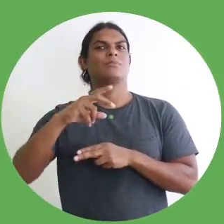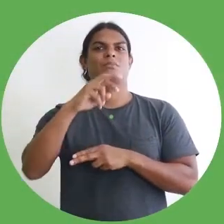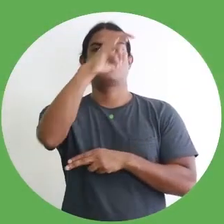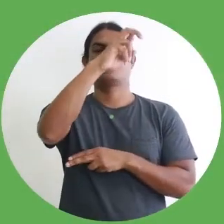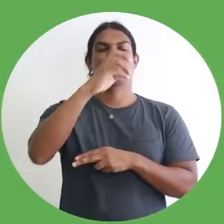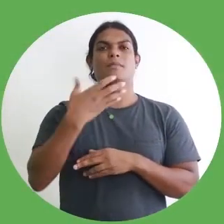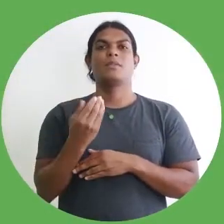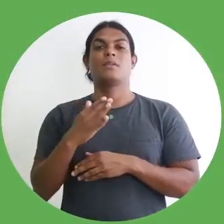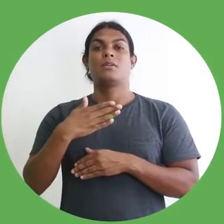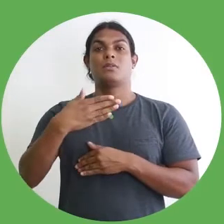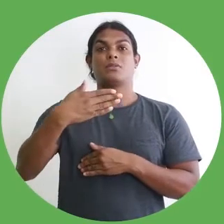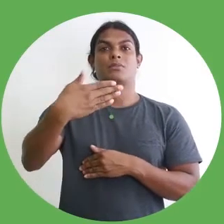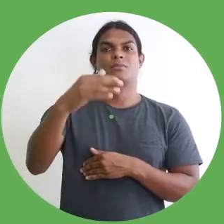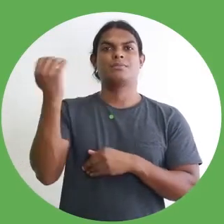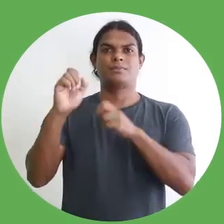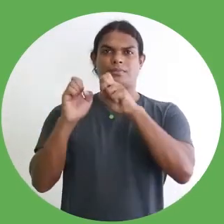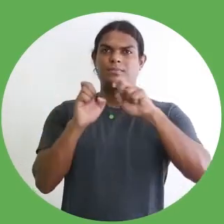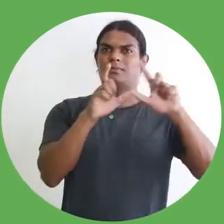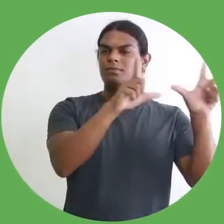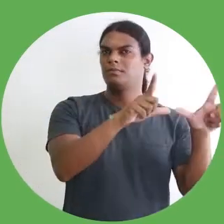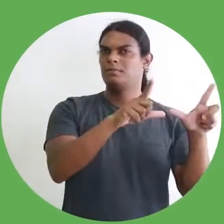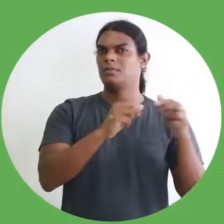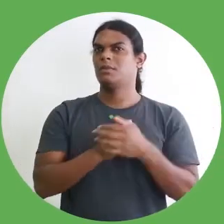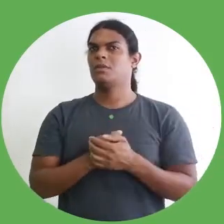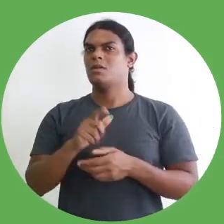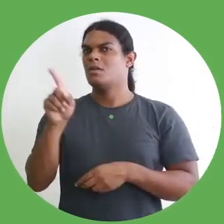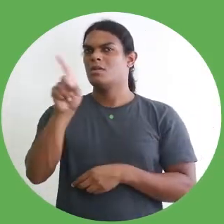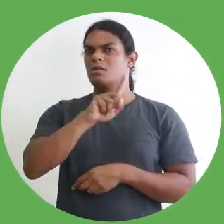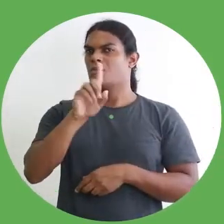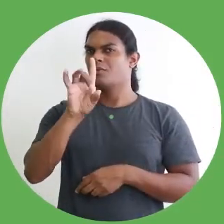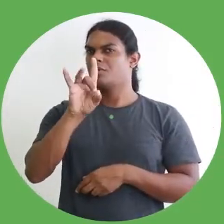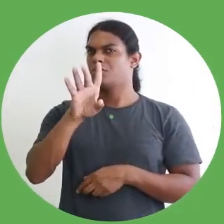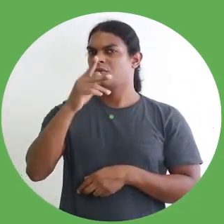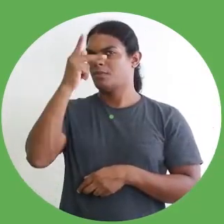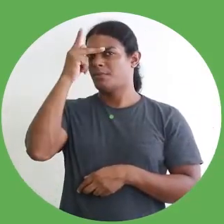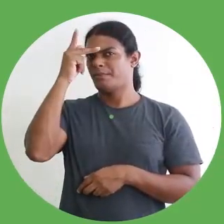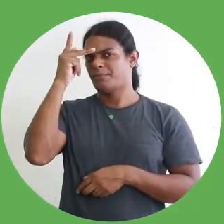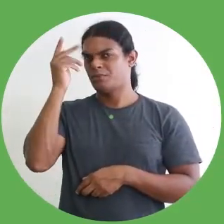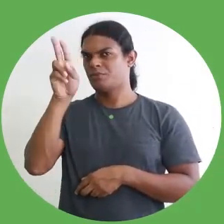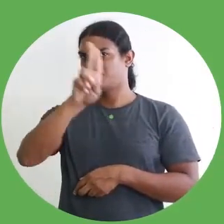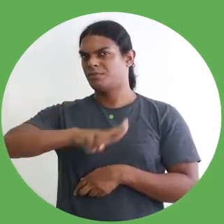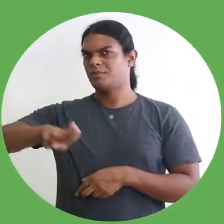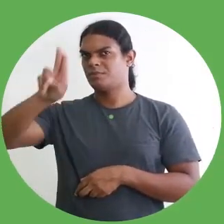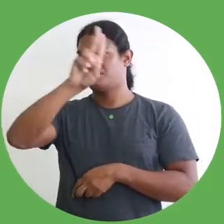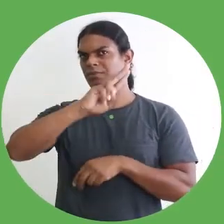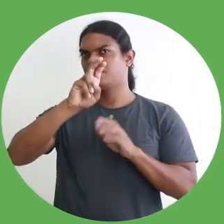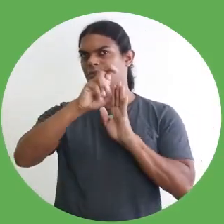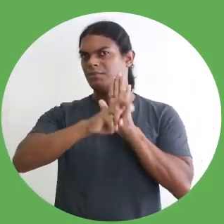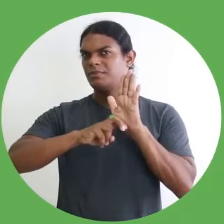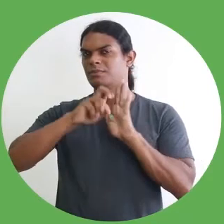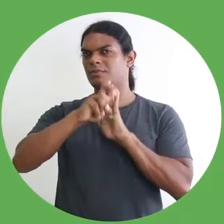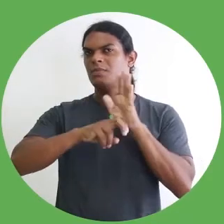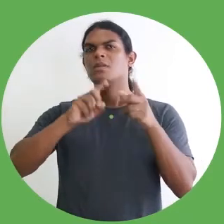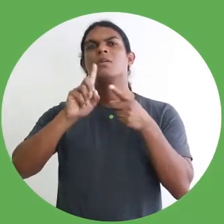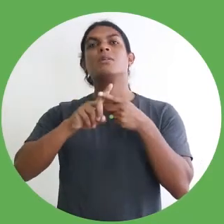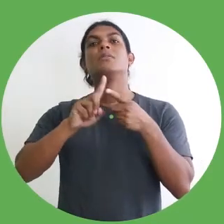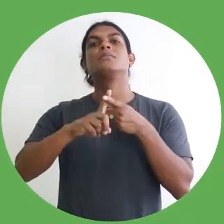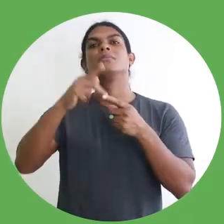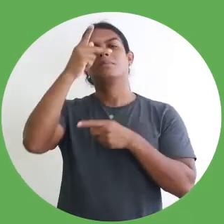próximo slide, você pode ver o seguinte, que não é só para a pessoa com cadeira de rodas, é também para uma pessoa obesa, que tem